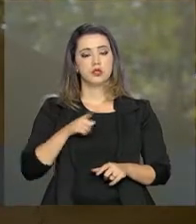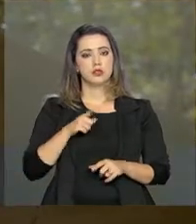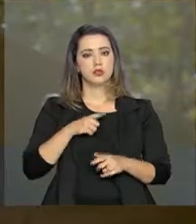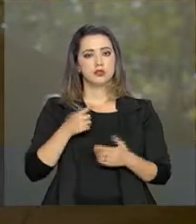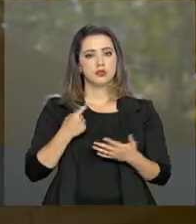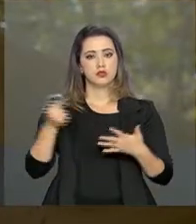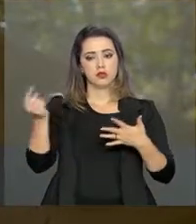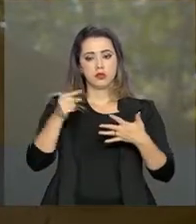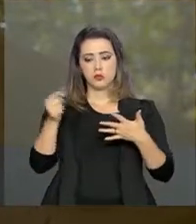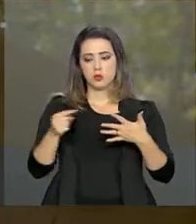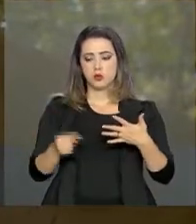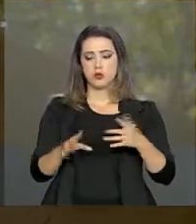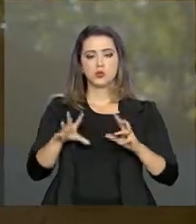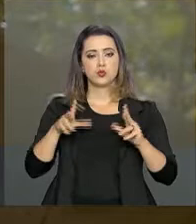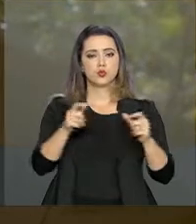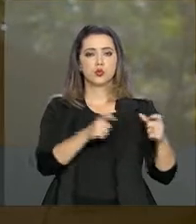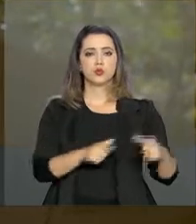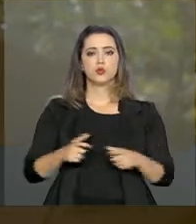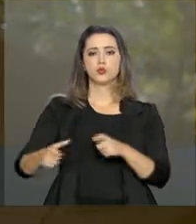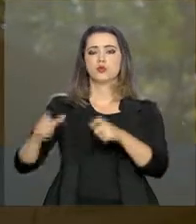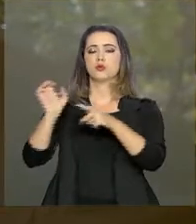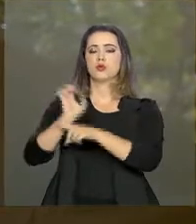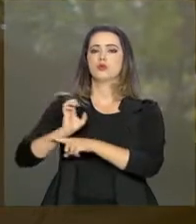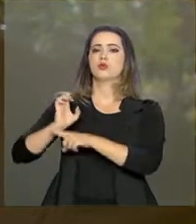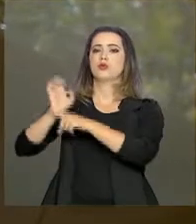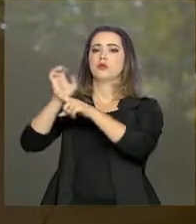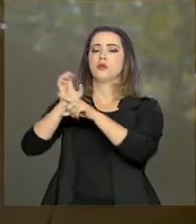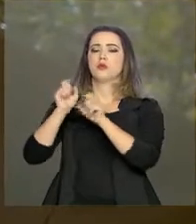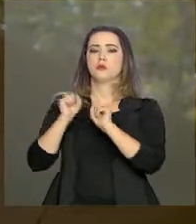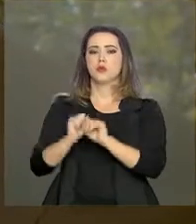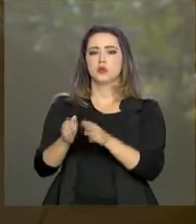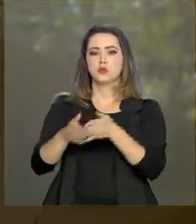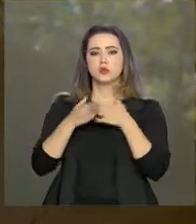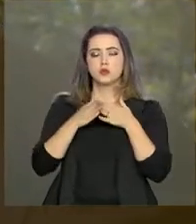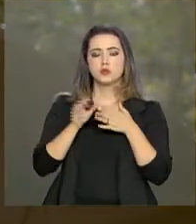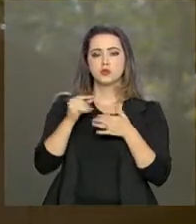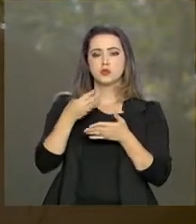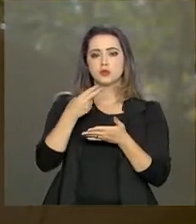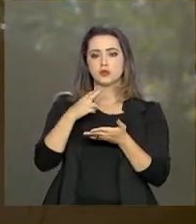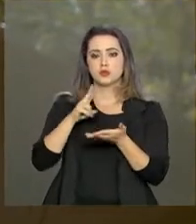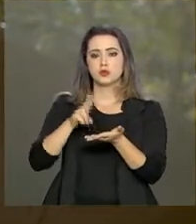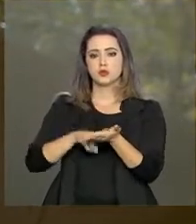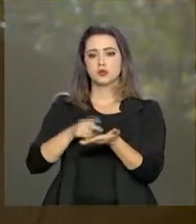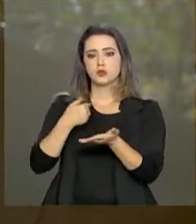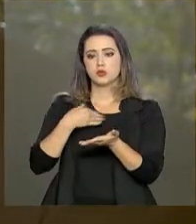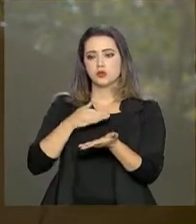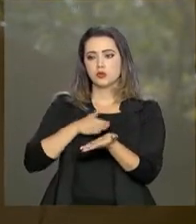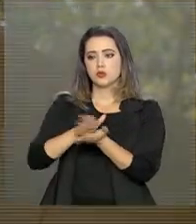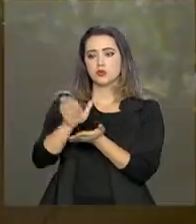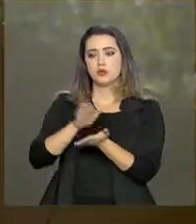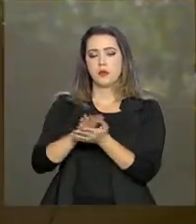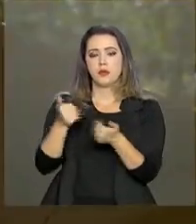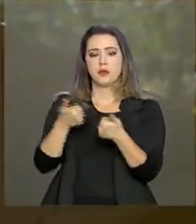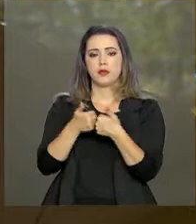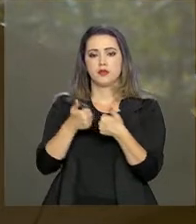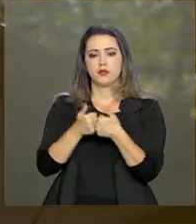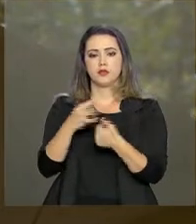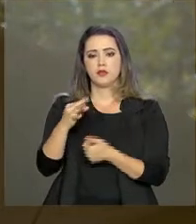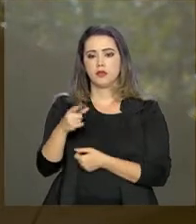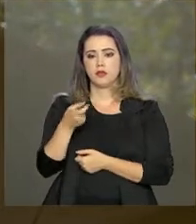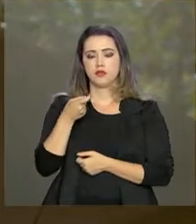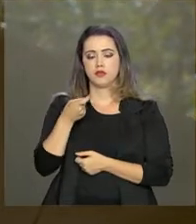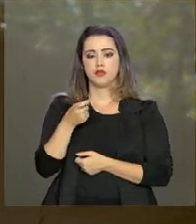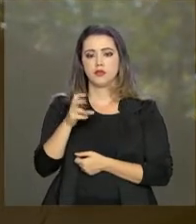nós temos unidades em todo o país. Então, ele pode solicitar que esse documento seja encaminhado para a unidade mais próxima dele. Paga uma taxa